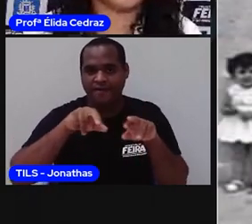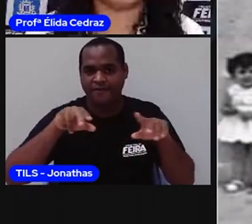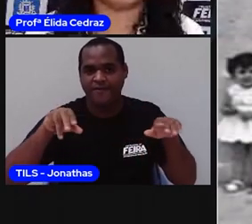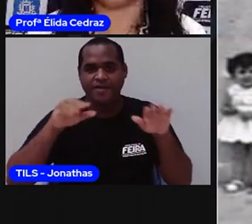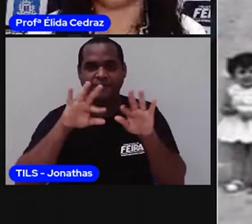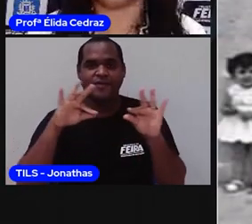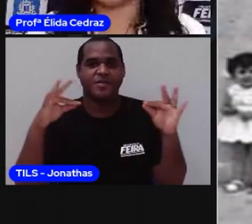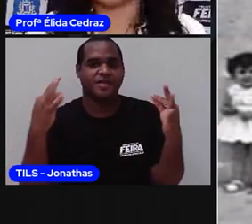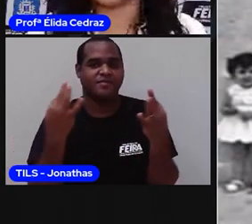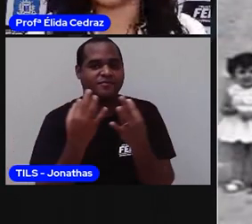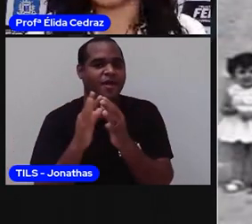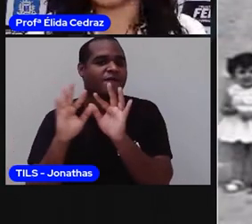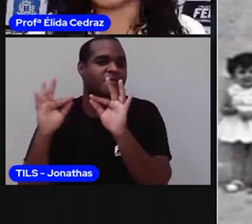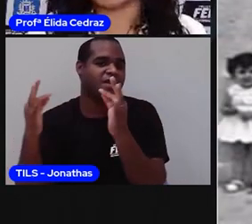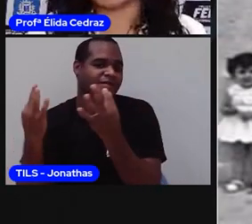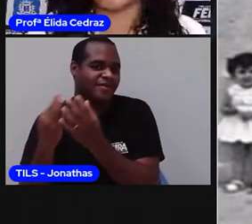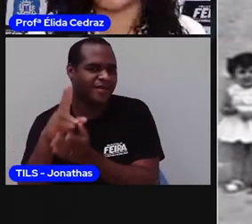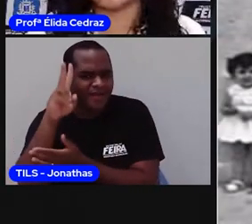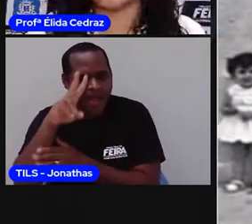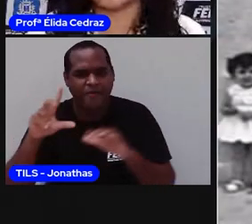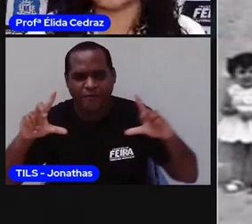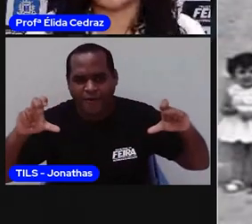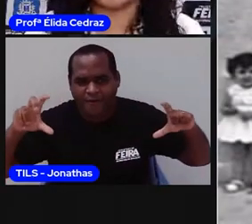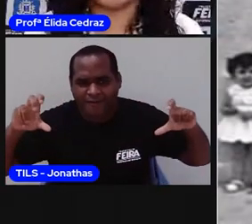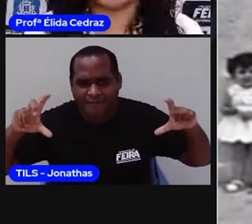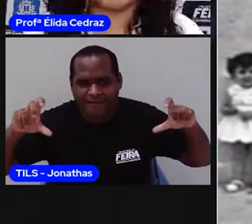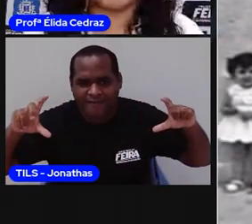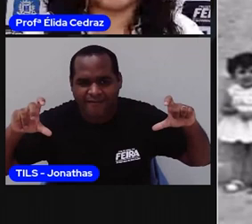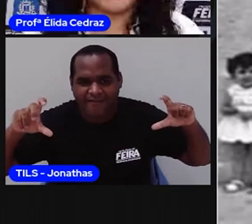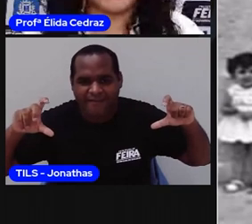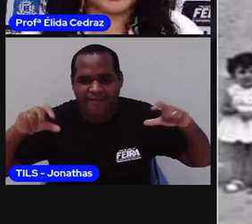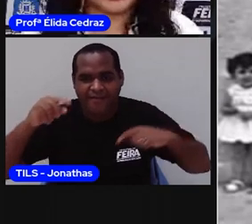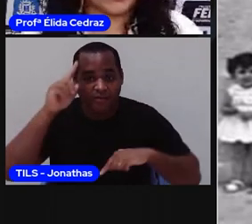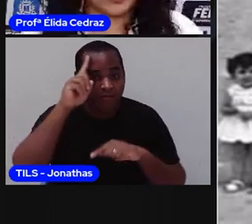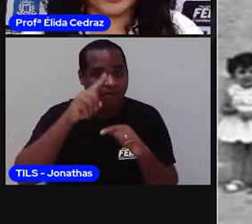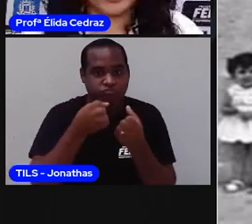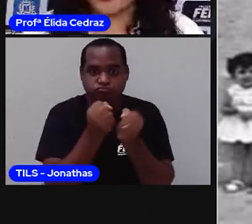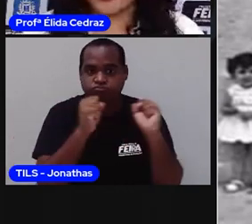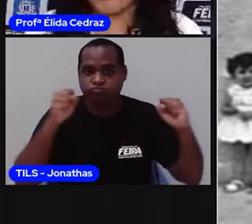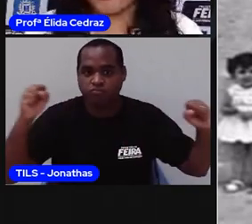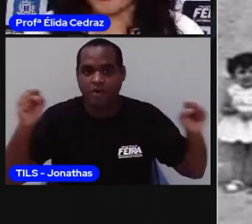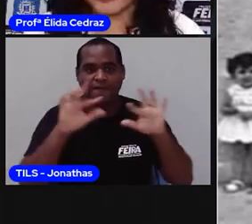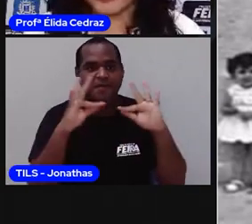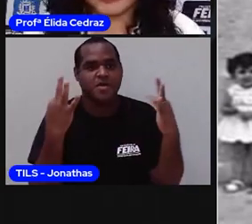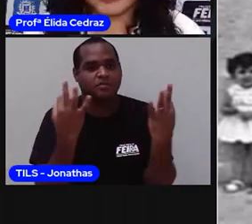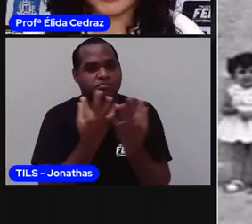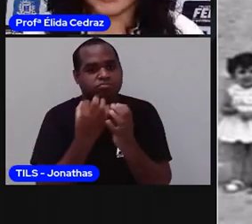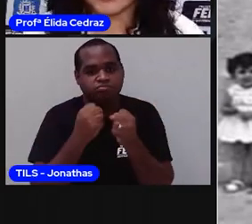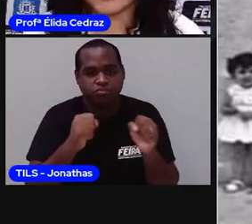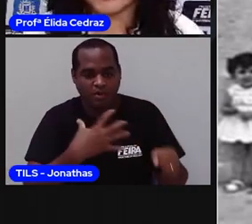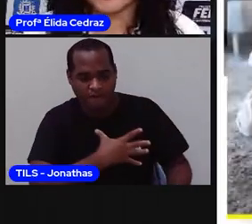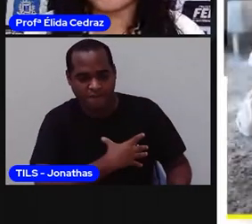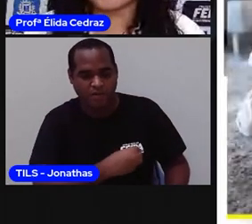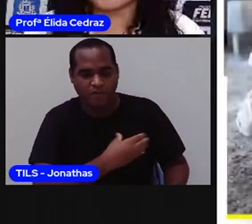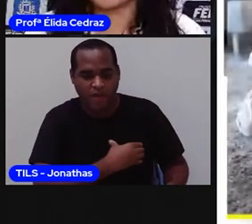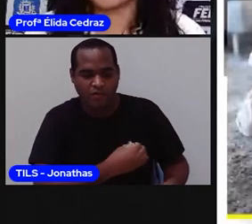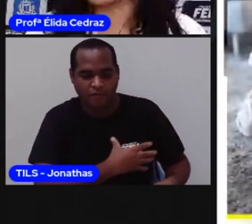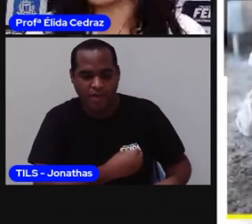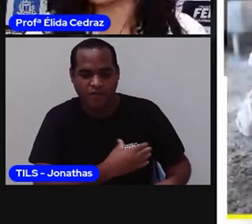de família. Quem lembra dessa foto? Uma família enorme com muitos filhos.